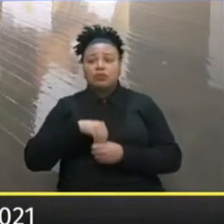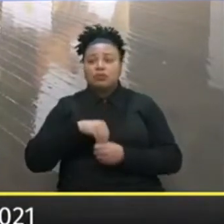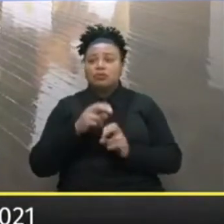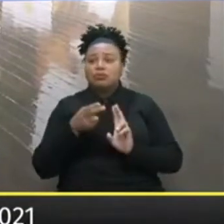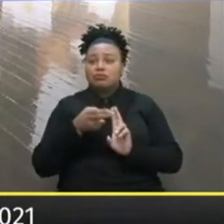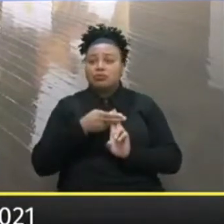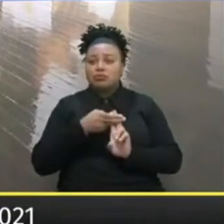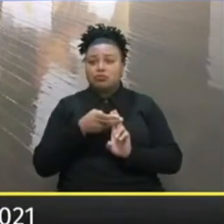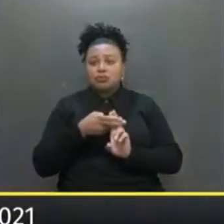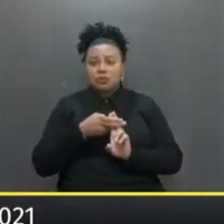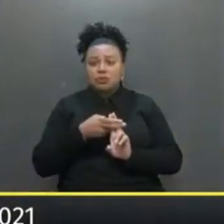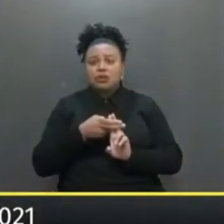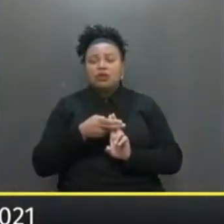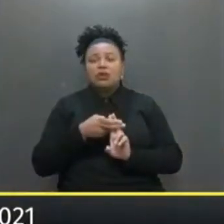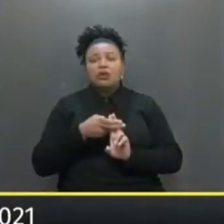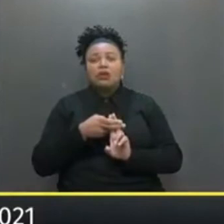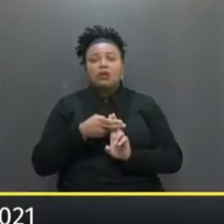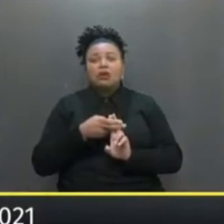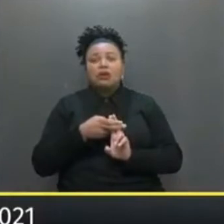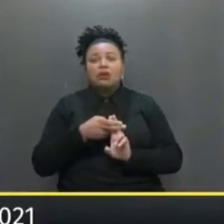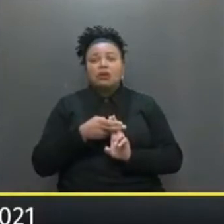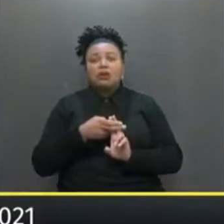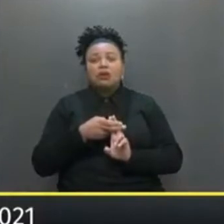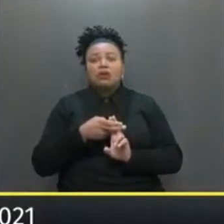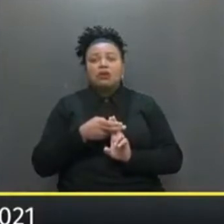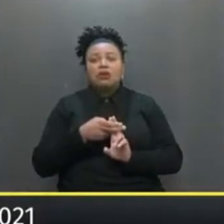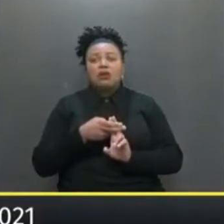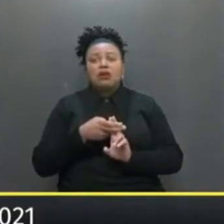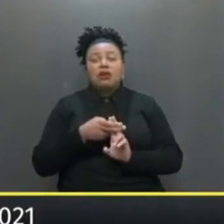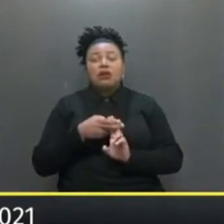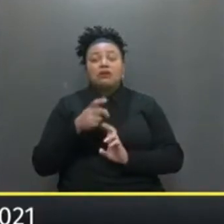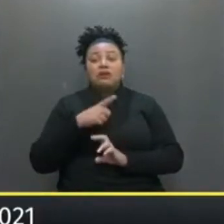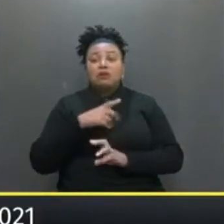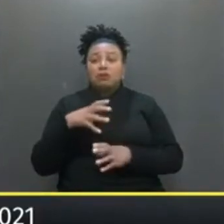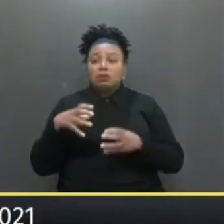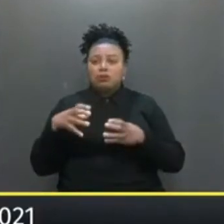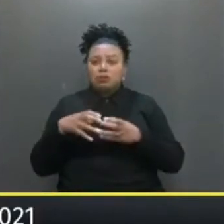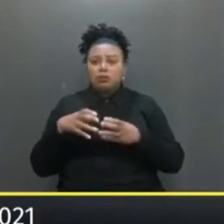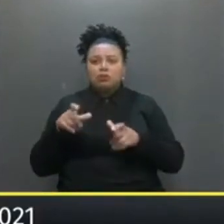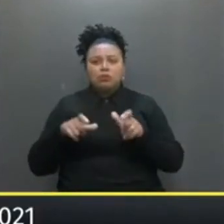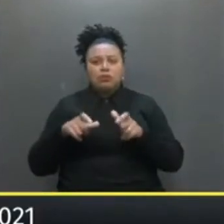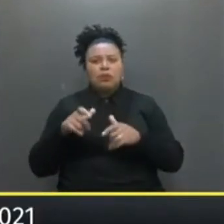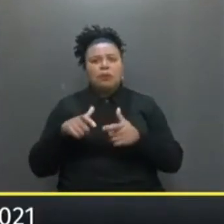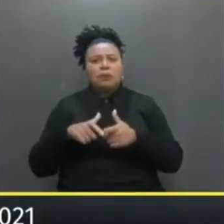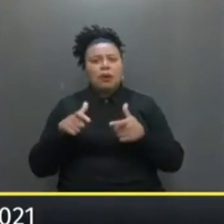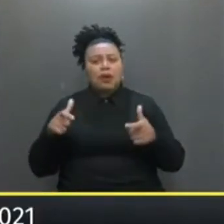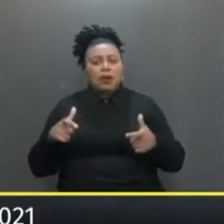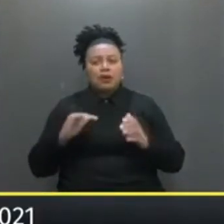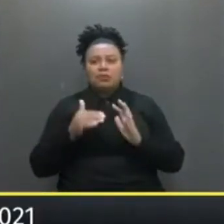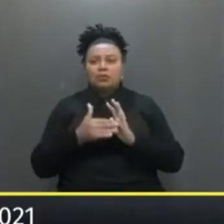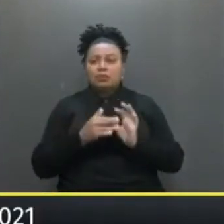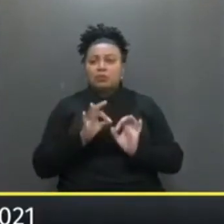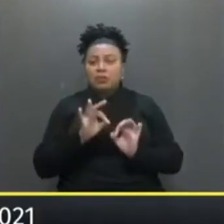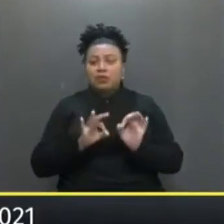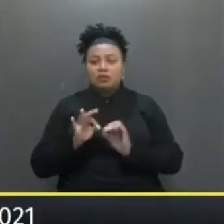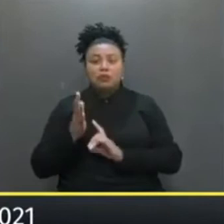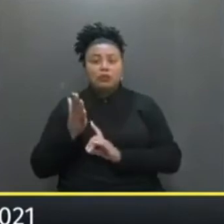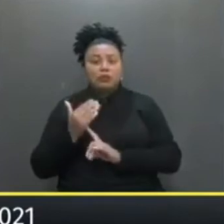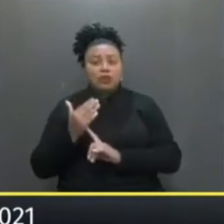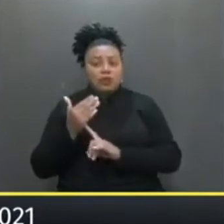saúde Vai ter Uma massa De gente Muito maior ainda E todo planejamento Que a gente tinha